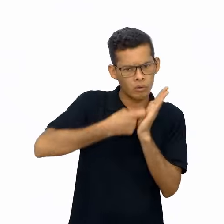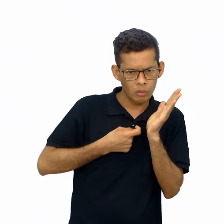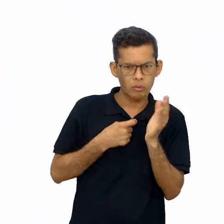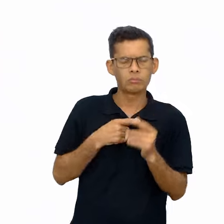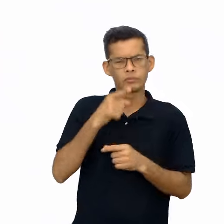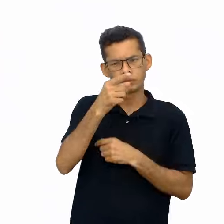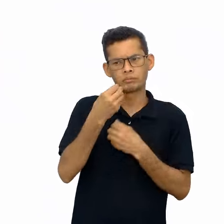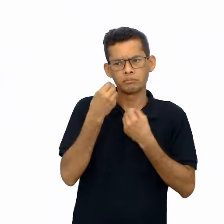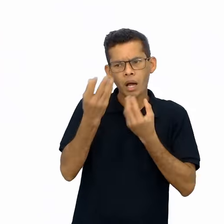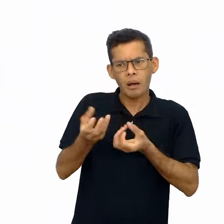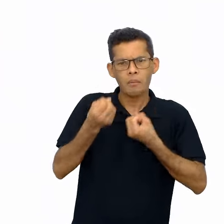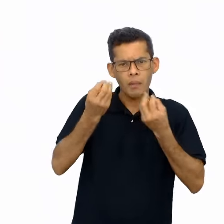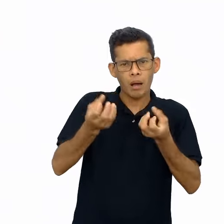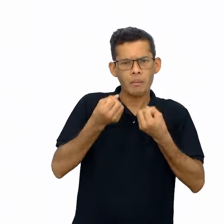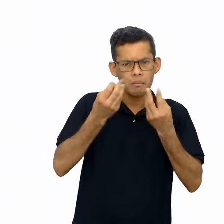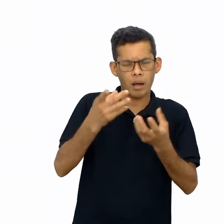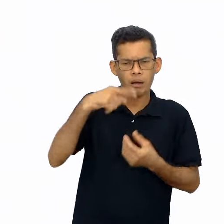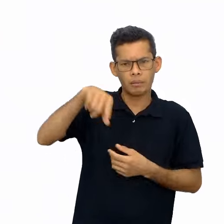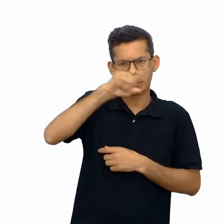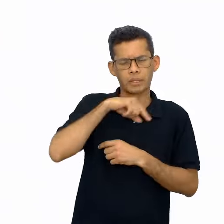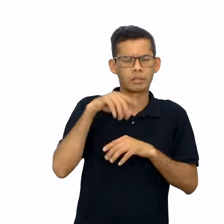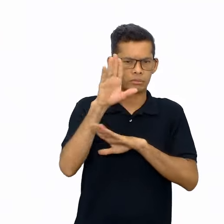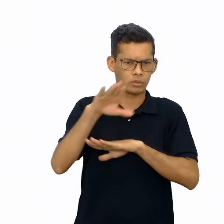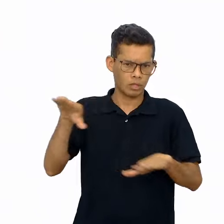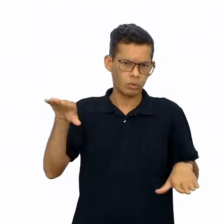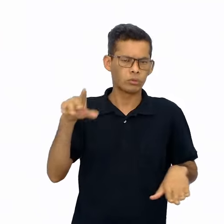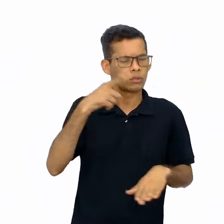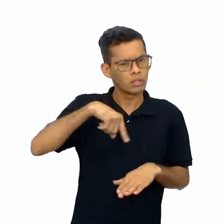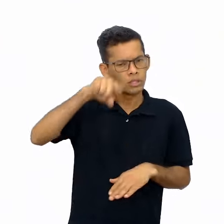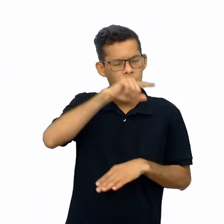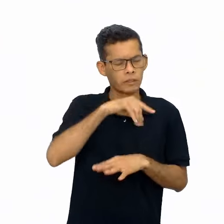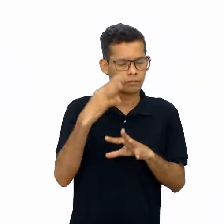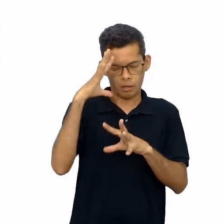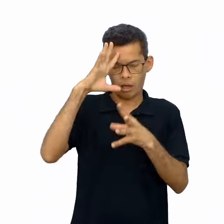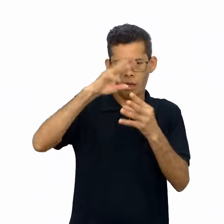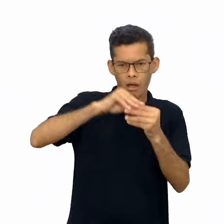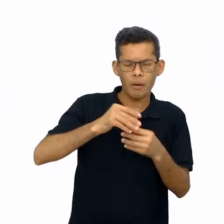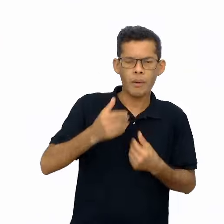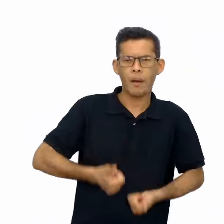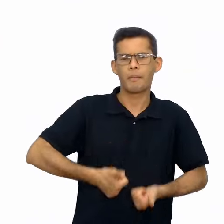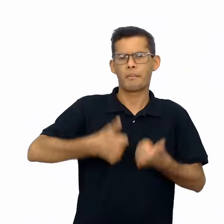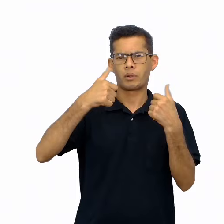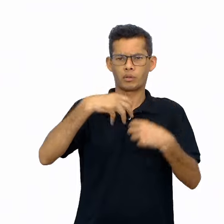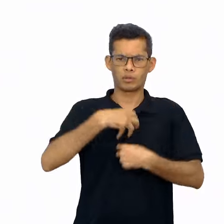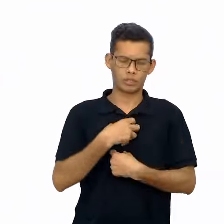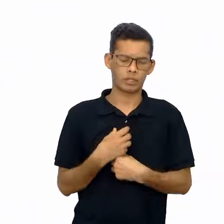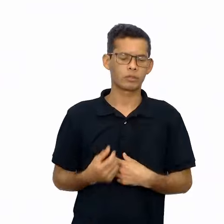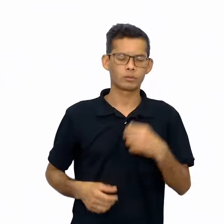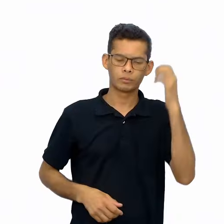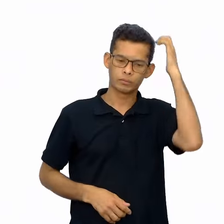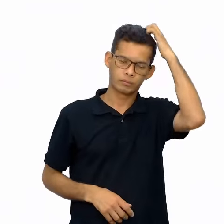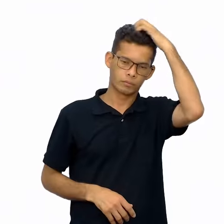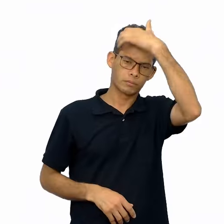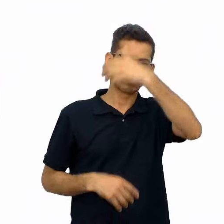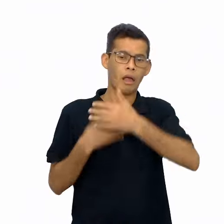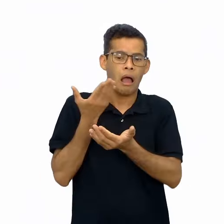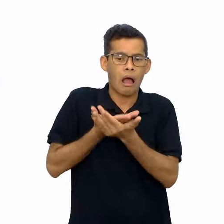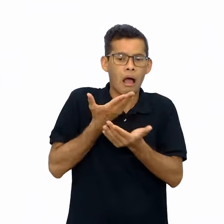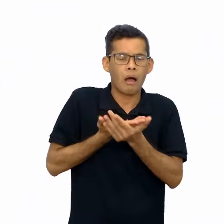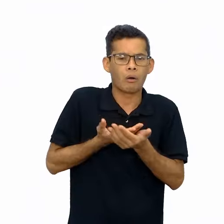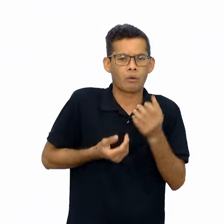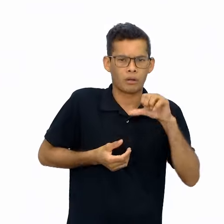as sugestões dadas por cada estudante, de modo a chegar na melhor versão para a escrita de cada texto. Na aula 9,